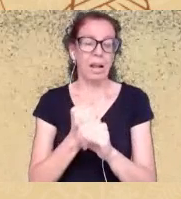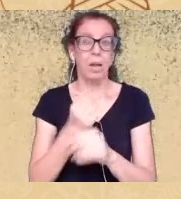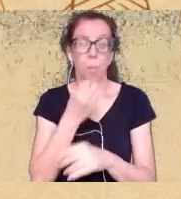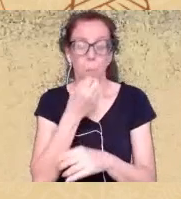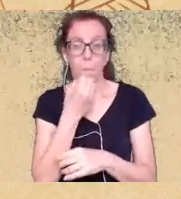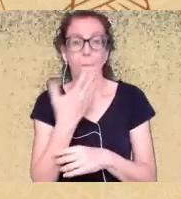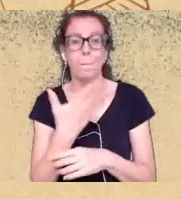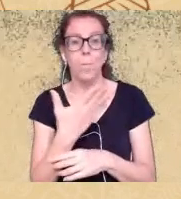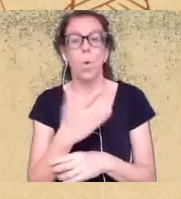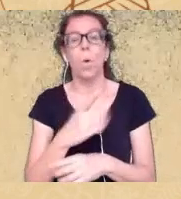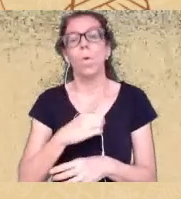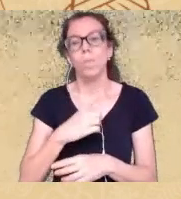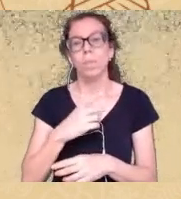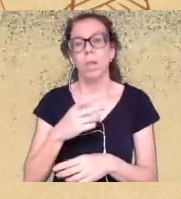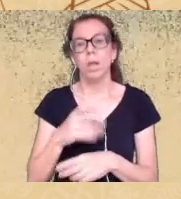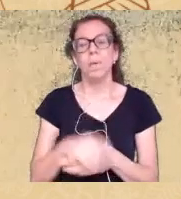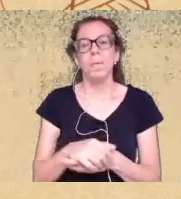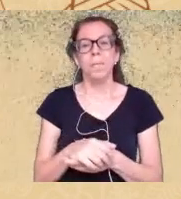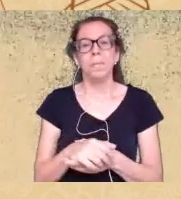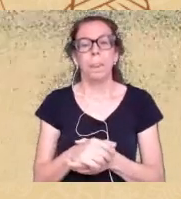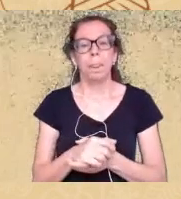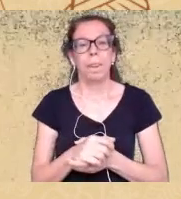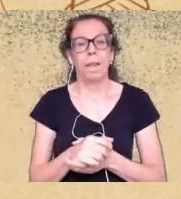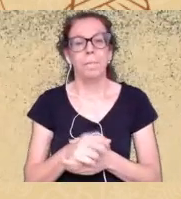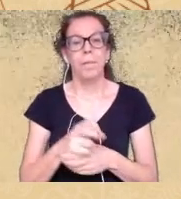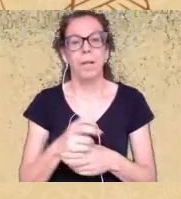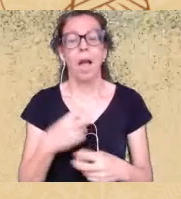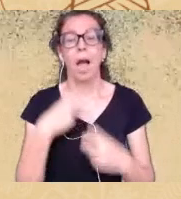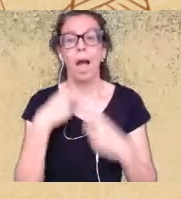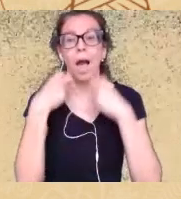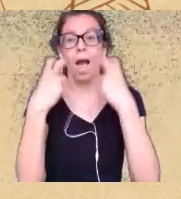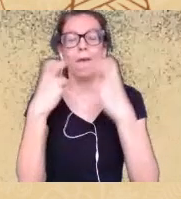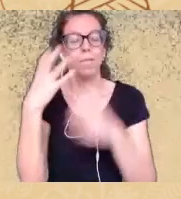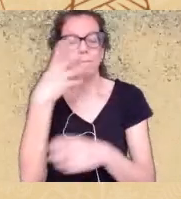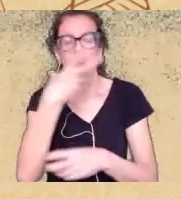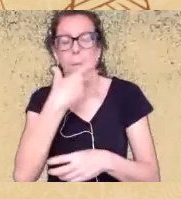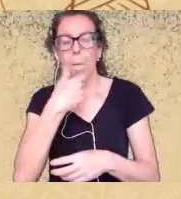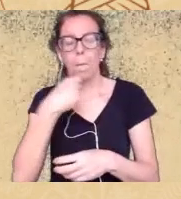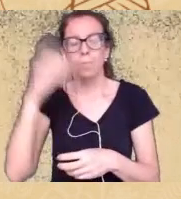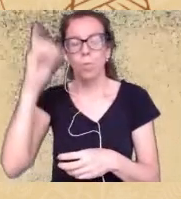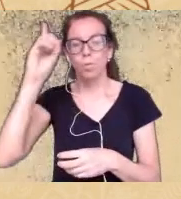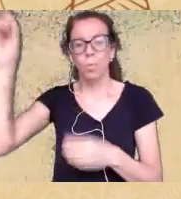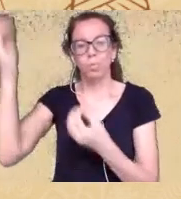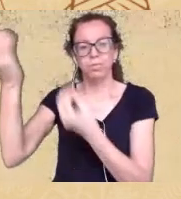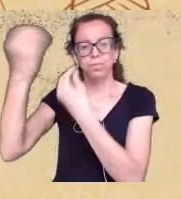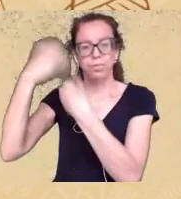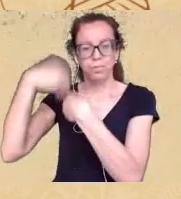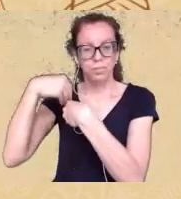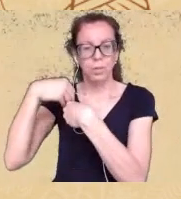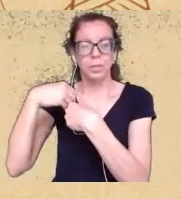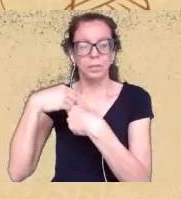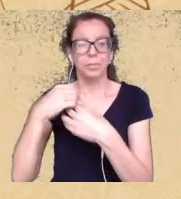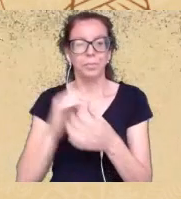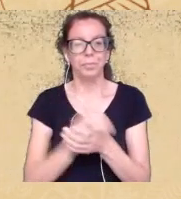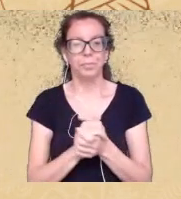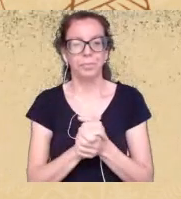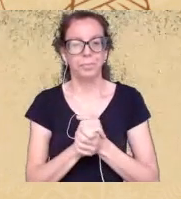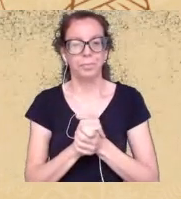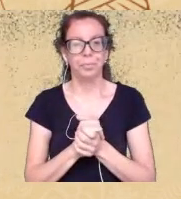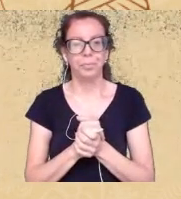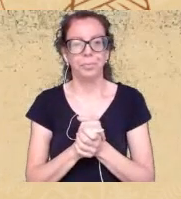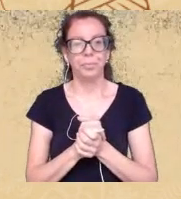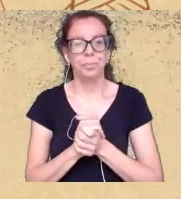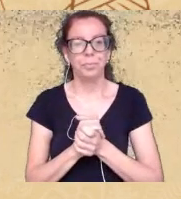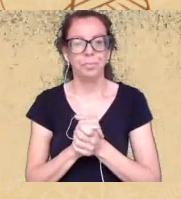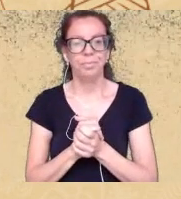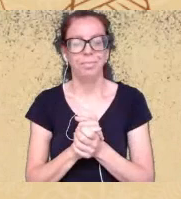então muitas das vezes a família toda acompanha as reuniões do GPEDS e aí depois elas querem ficar quando